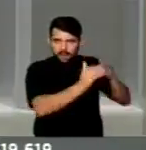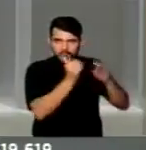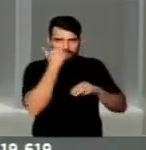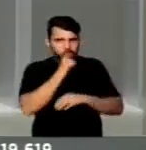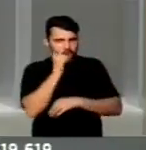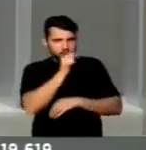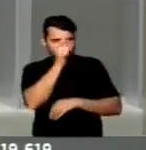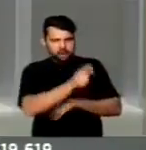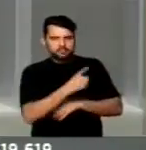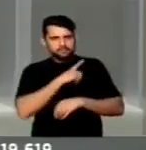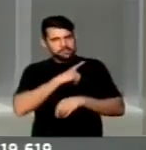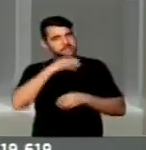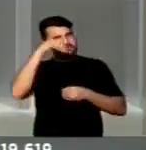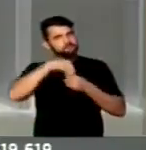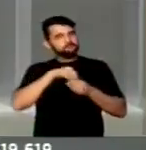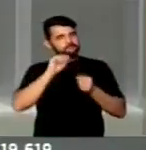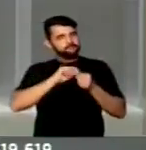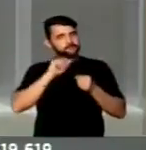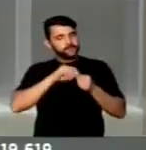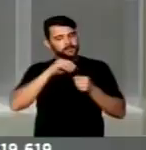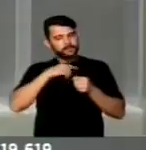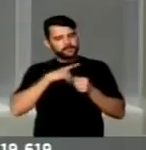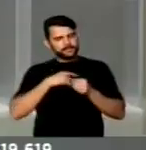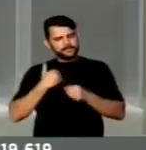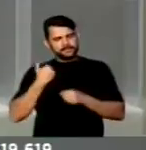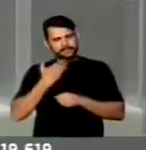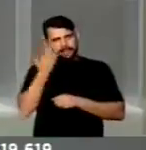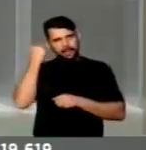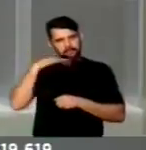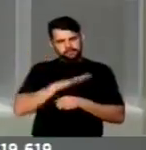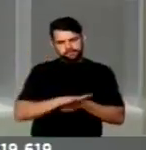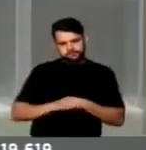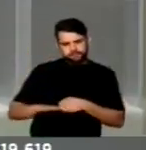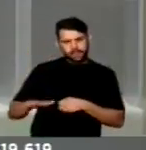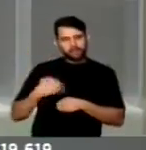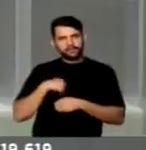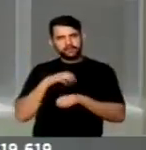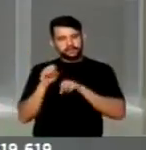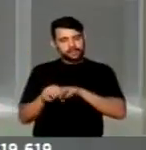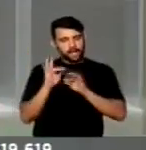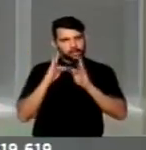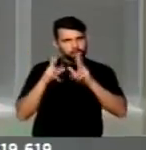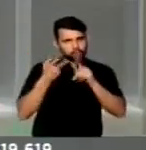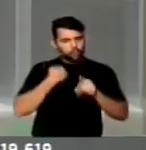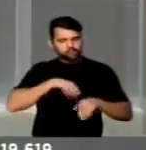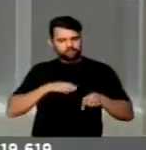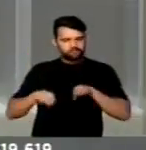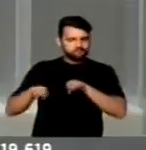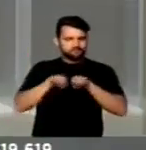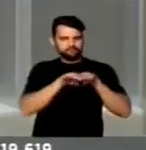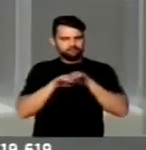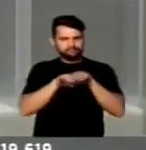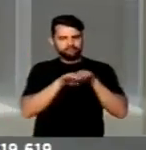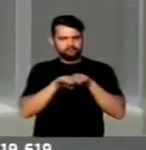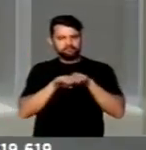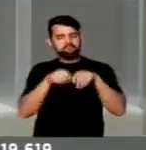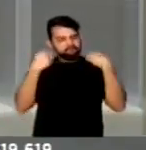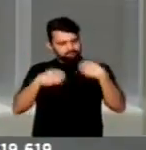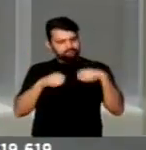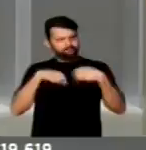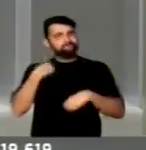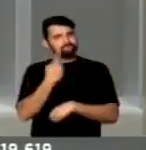mulheres deve ser feito desde a infância. Ensinar que todos somos iguais e